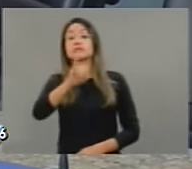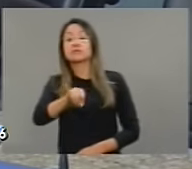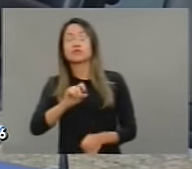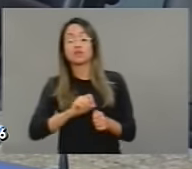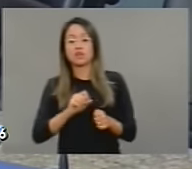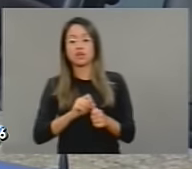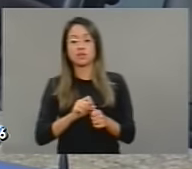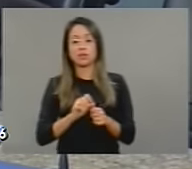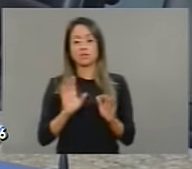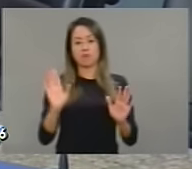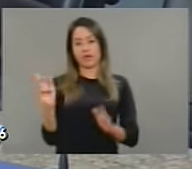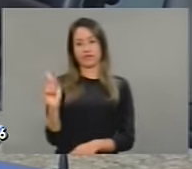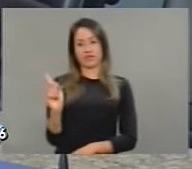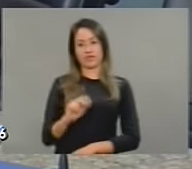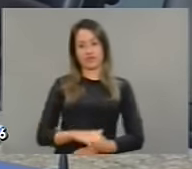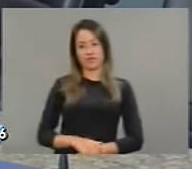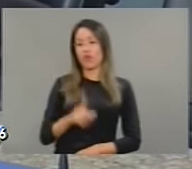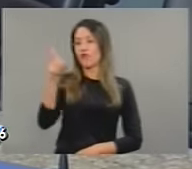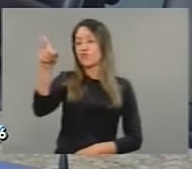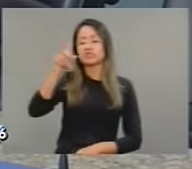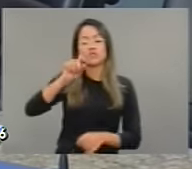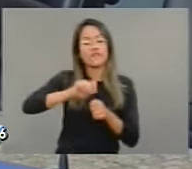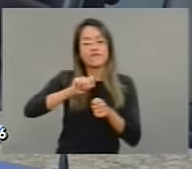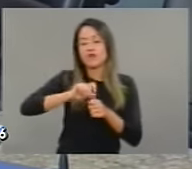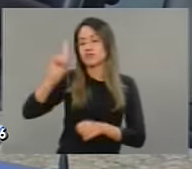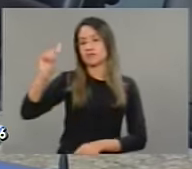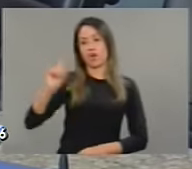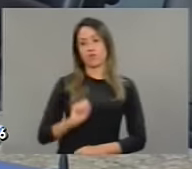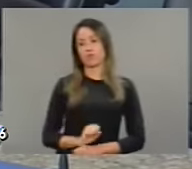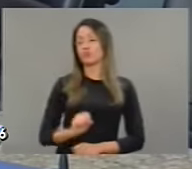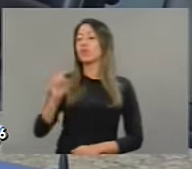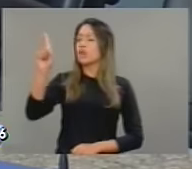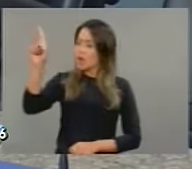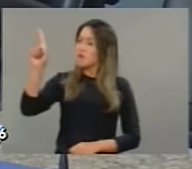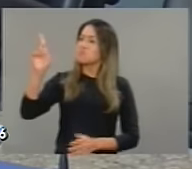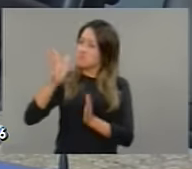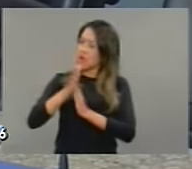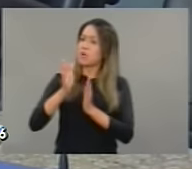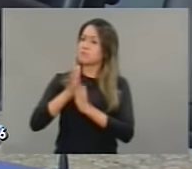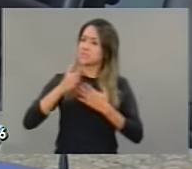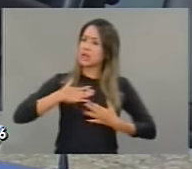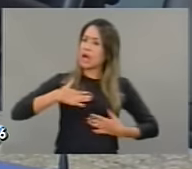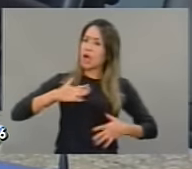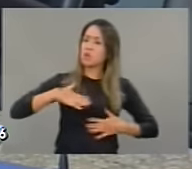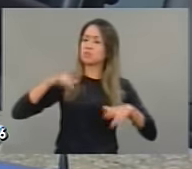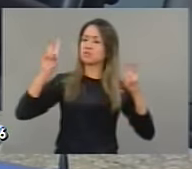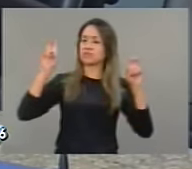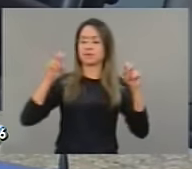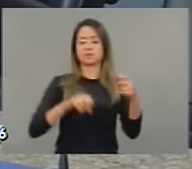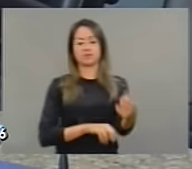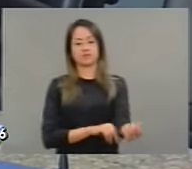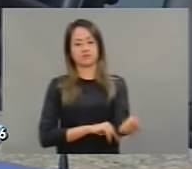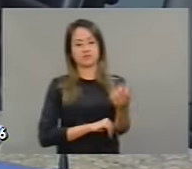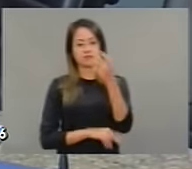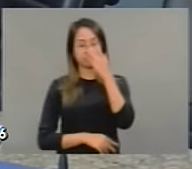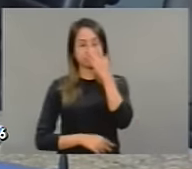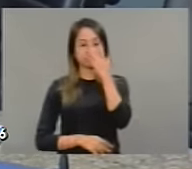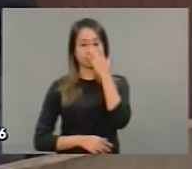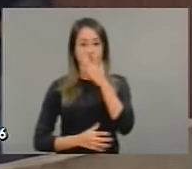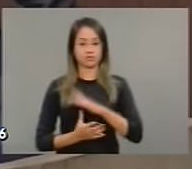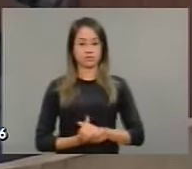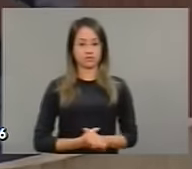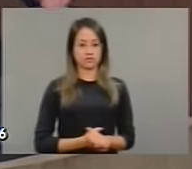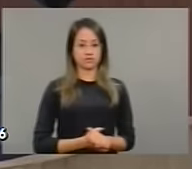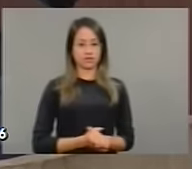fez. Então, parabenizar pela postura calma, pela maneira como Vossa Excelência está tratando o tempo. Meus parabéns. Obrigado, deputado Capitão Wagner,